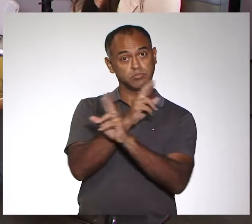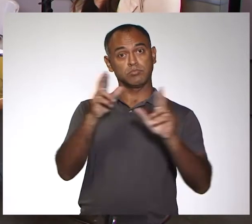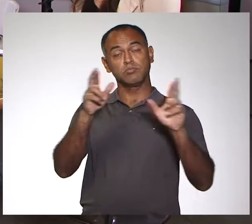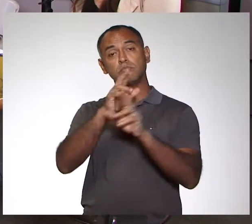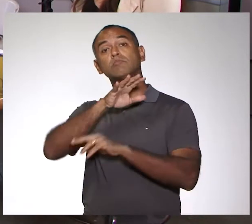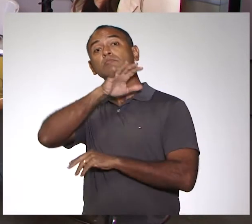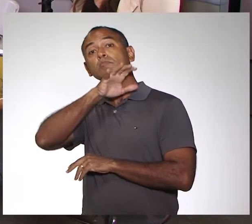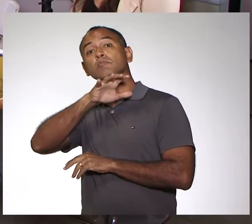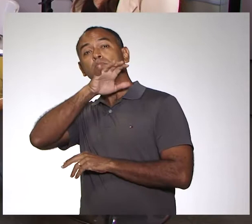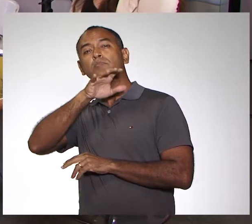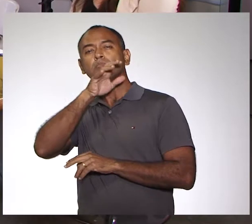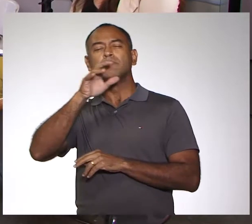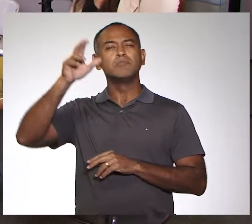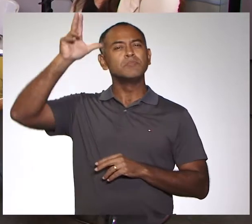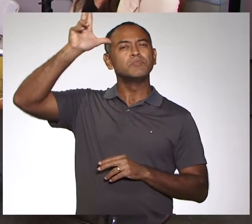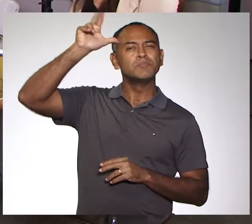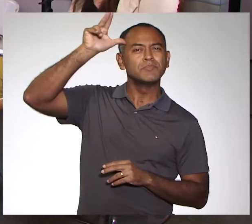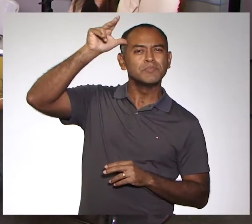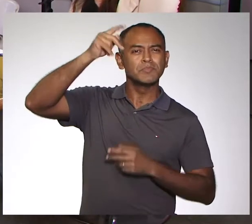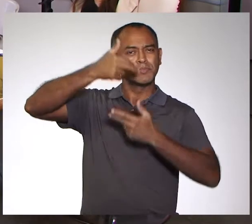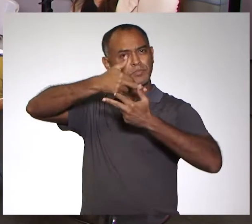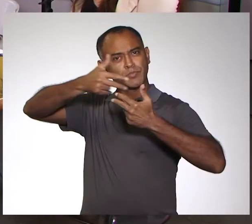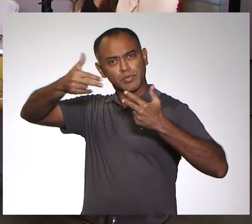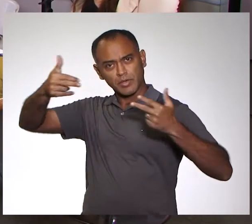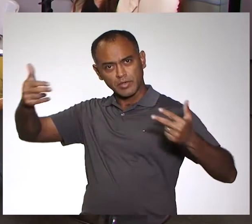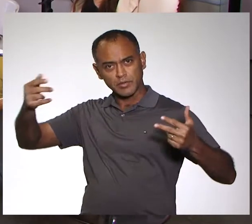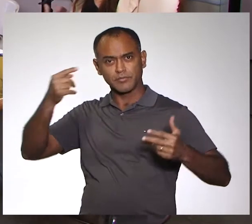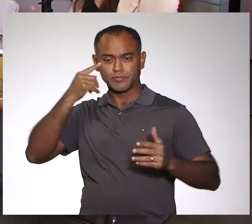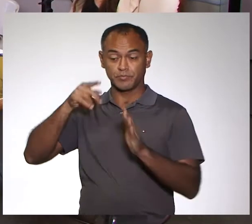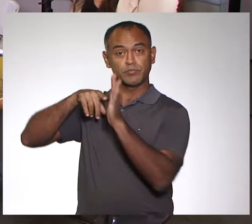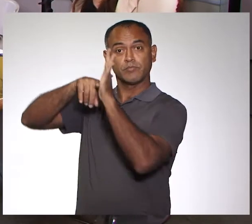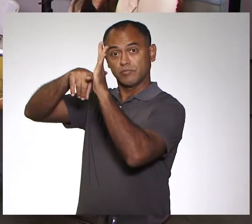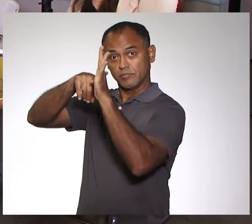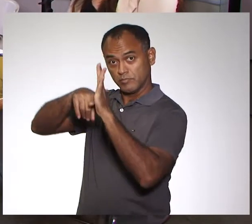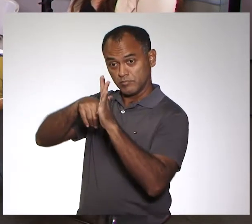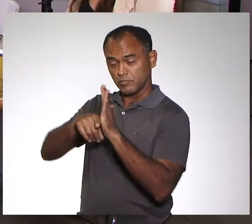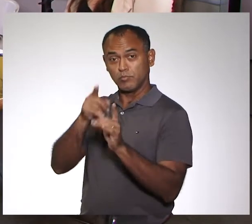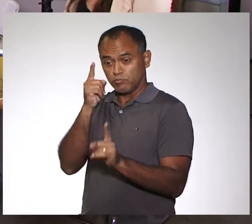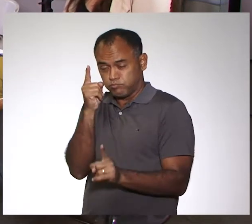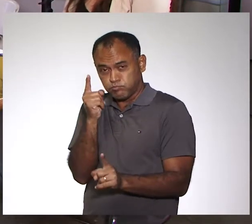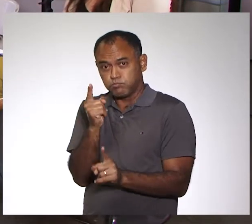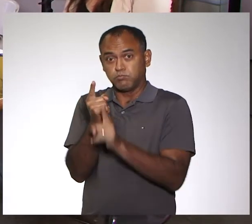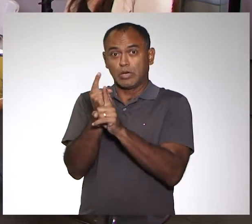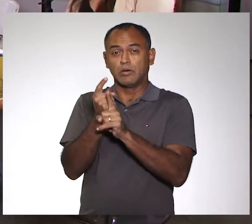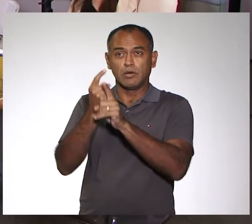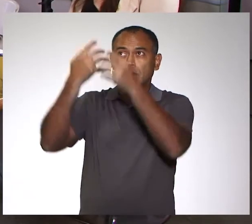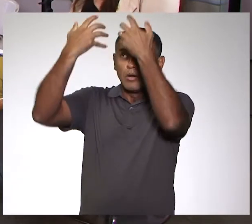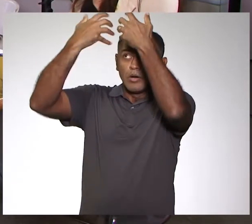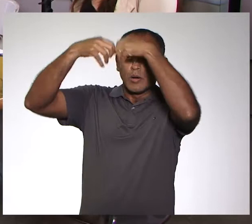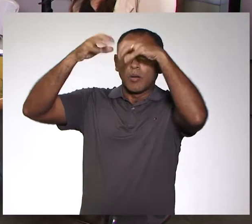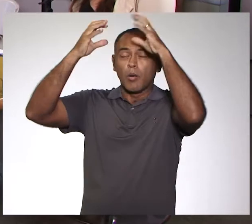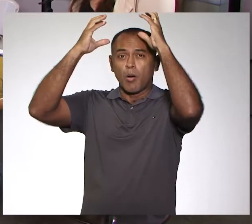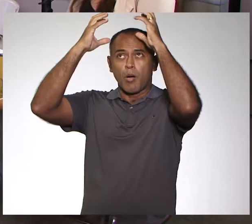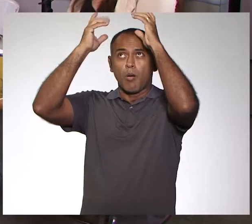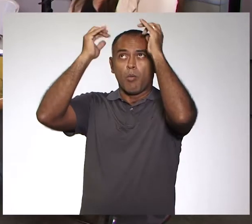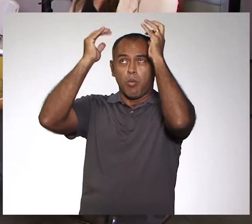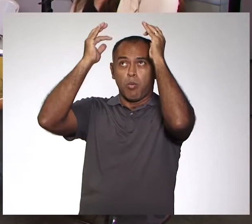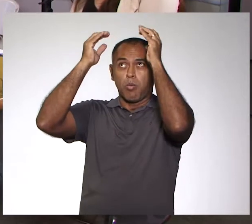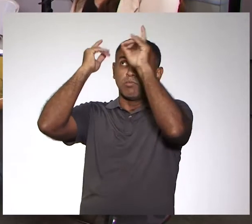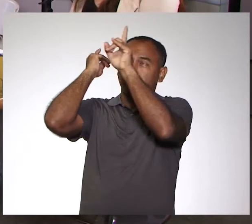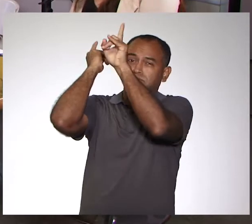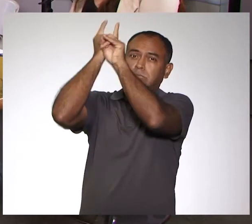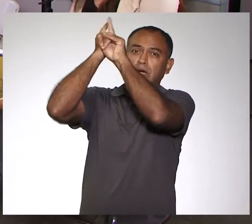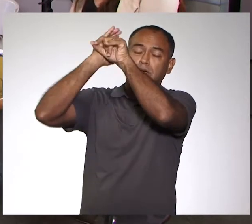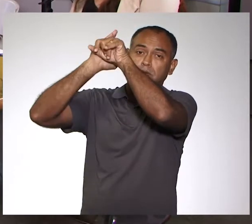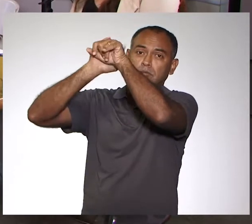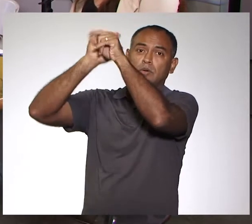animais, os equídeos, que foi um projeto investigando uma doença parasitológica, neurológica nesses